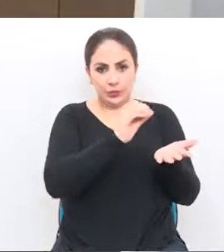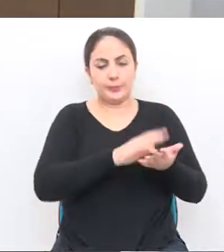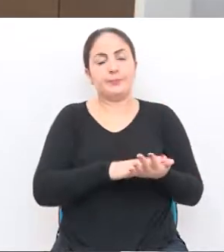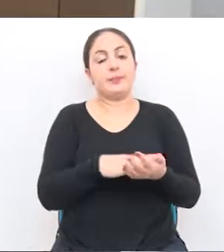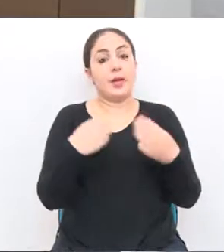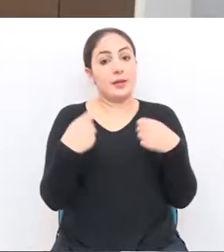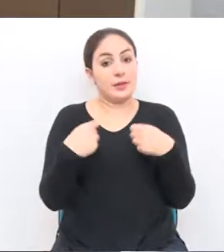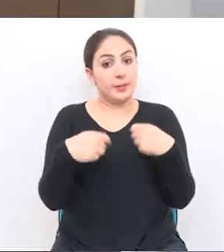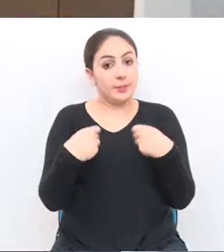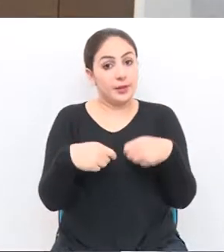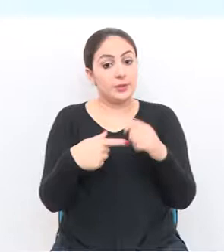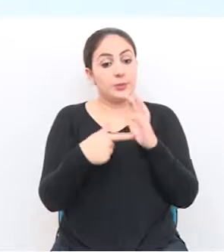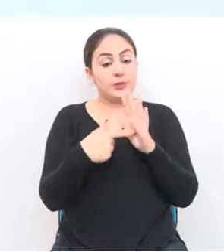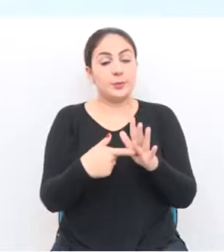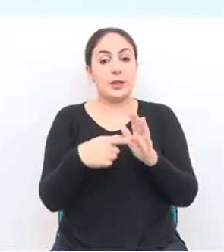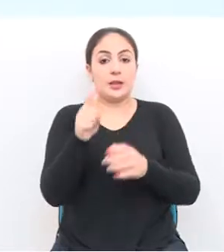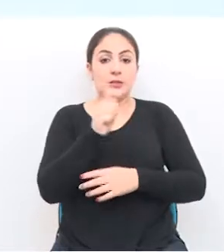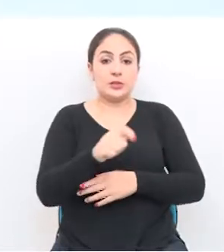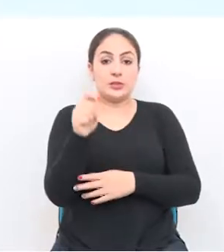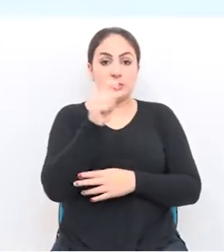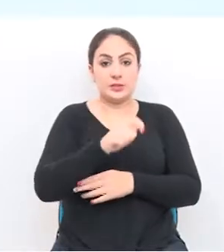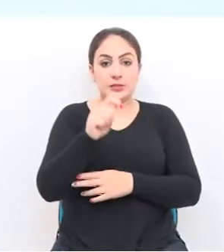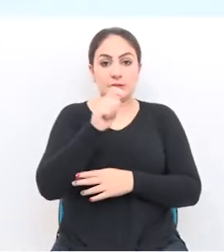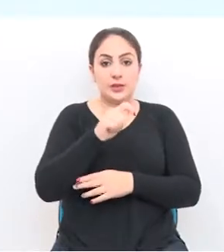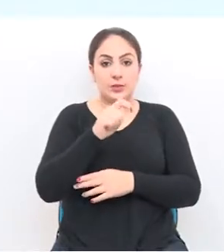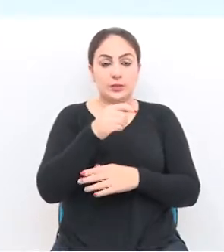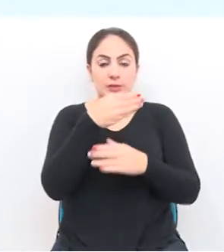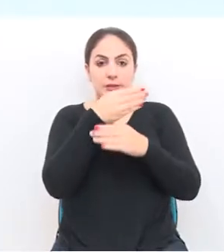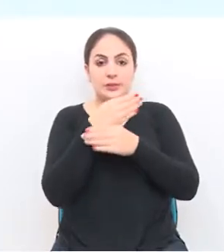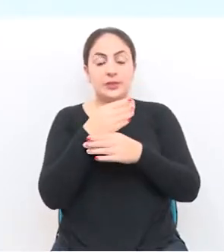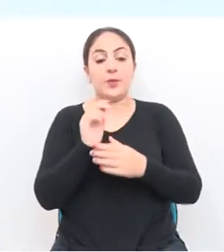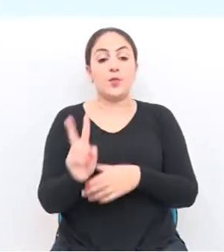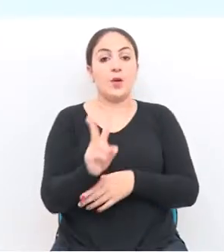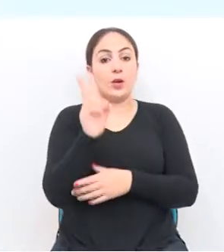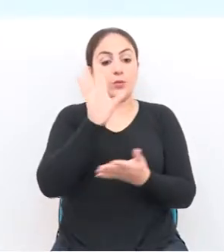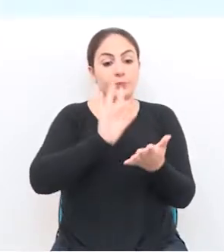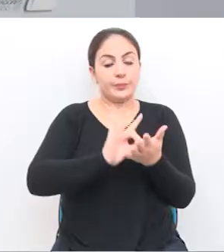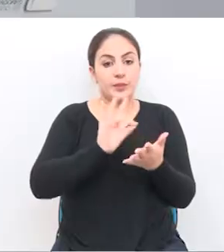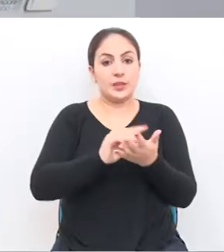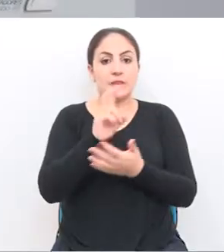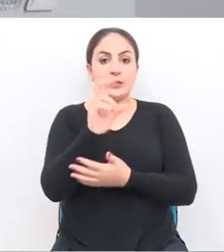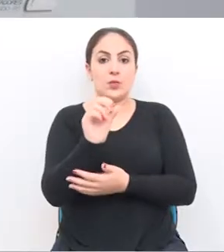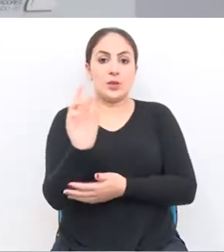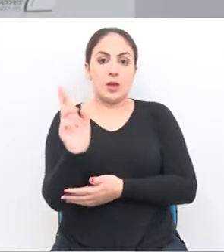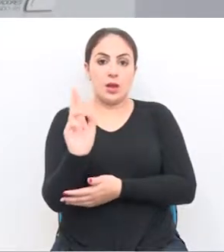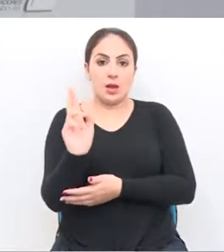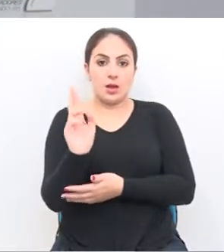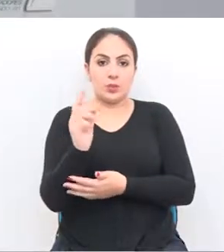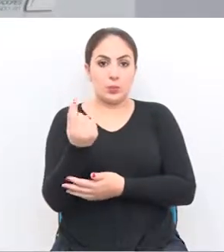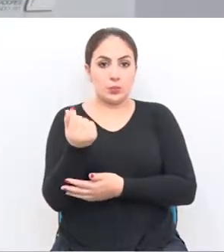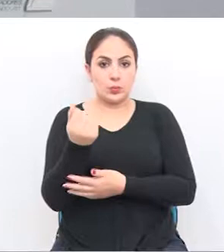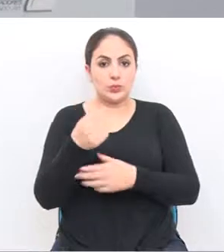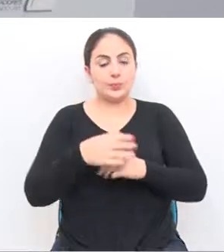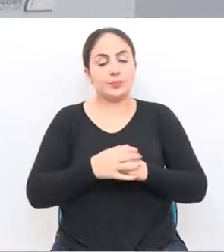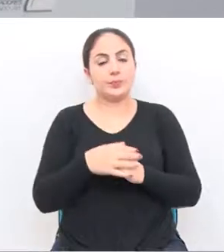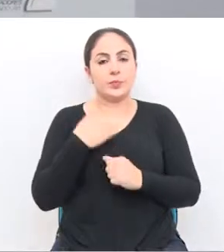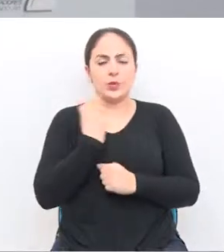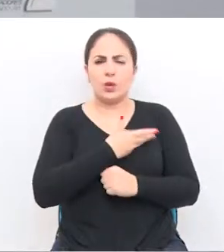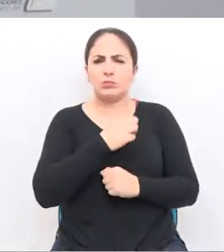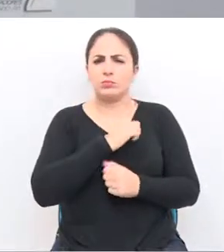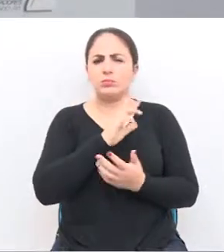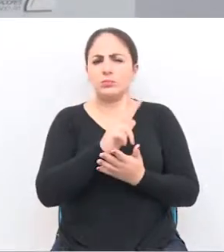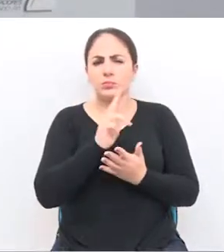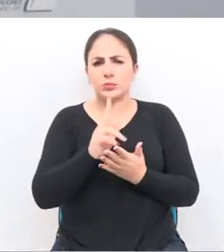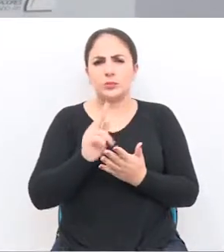Associação de Taxistas e define em R$ 50 o custo da corrida. Nós temos vários permissionários, juntamente com a